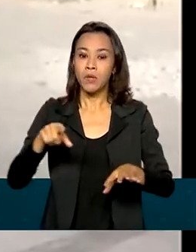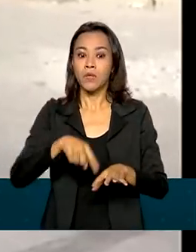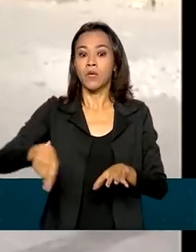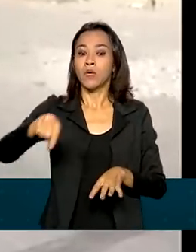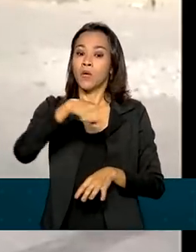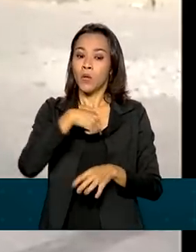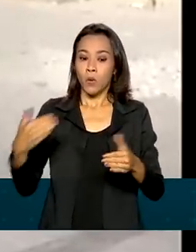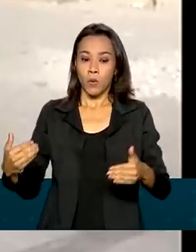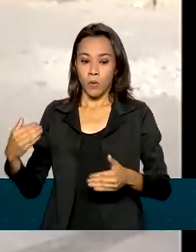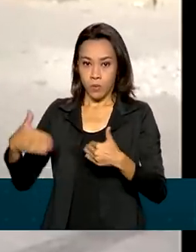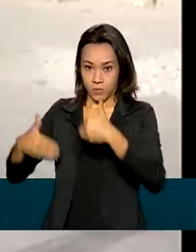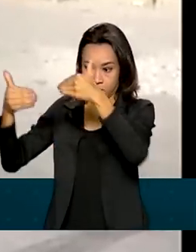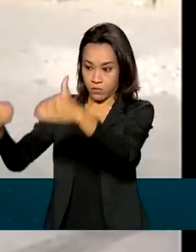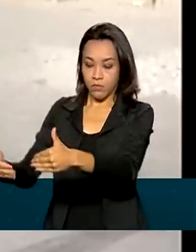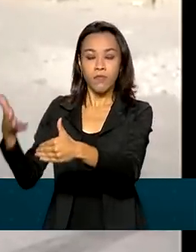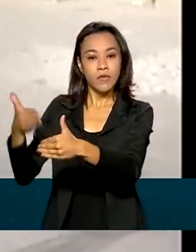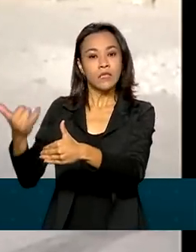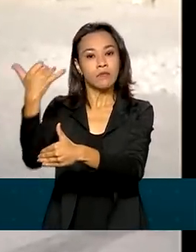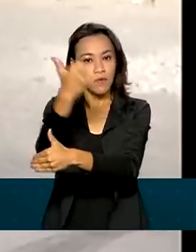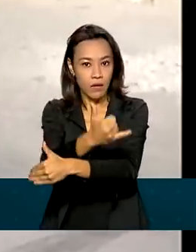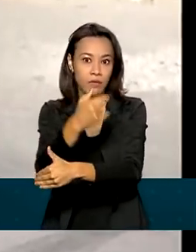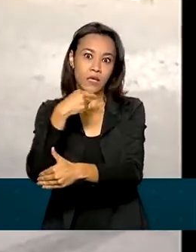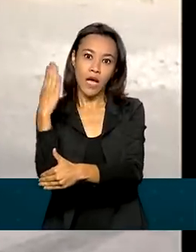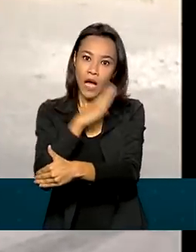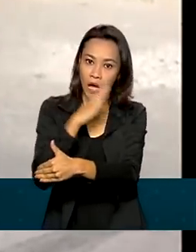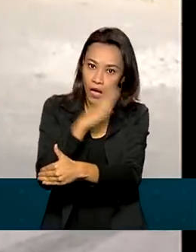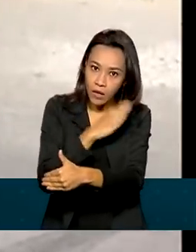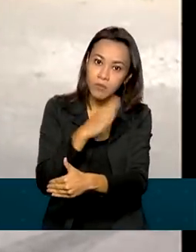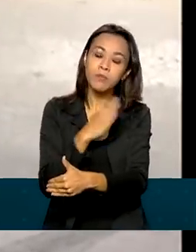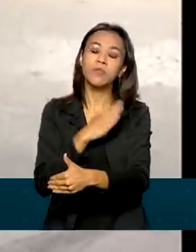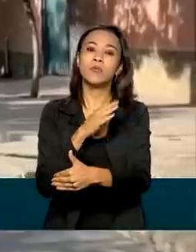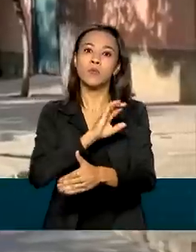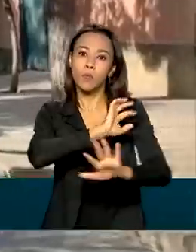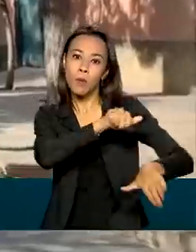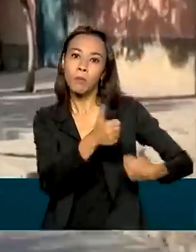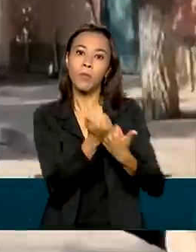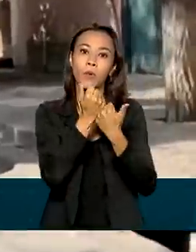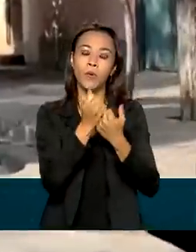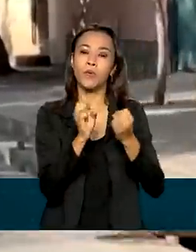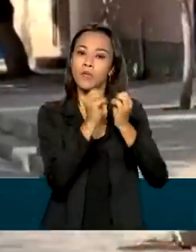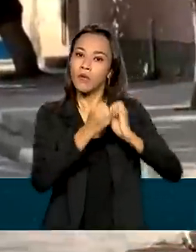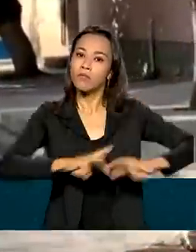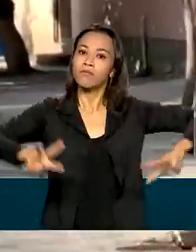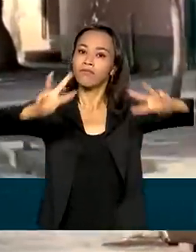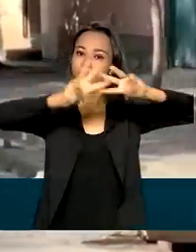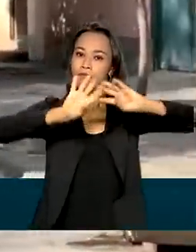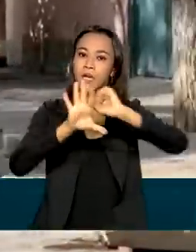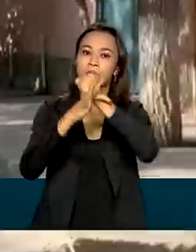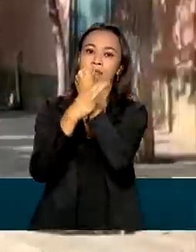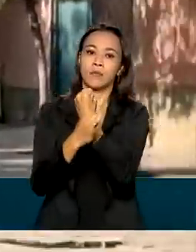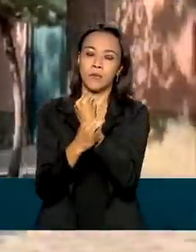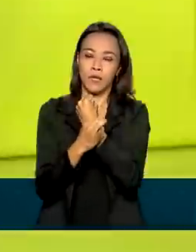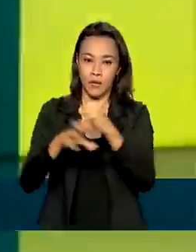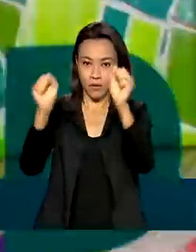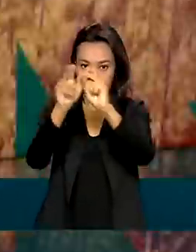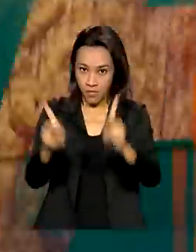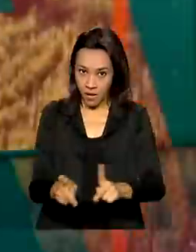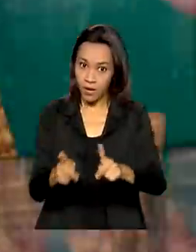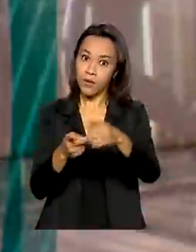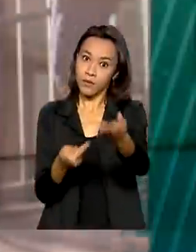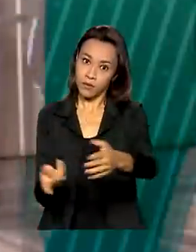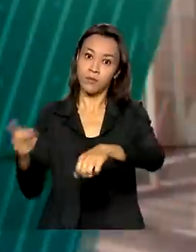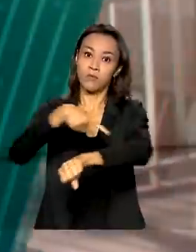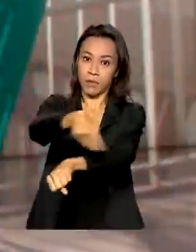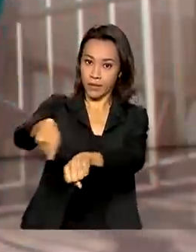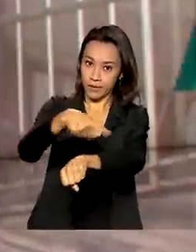Exteriores diz ainda que o Brasil espera o rápido engajamento das Nações Unidas para assegurar a paz no país. Segundo